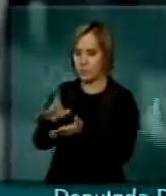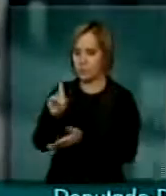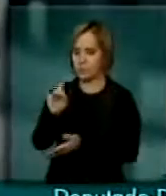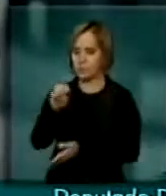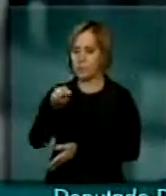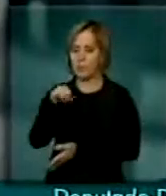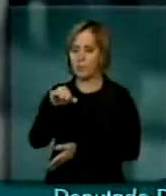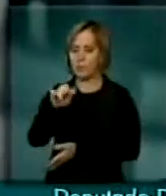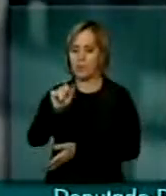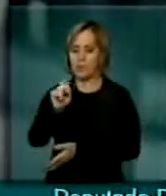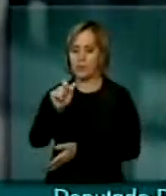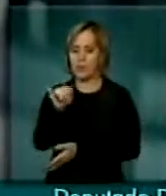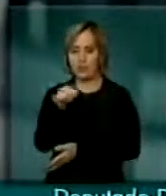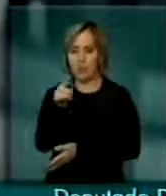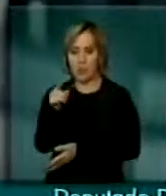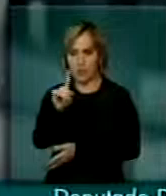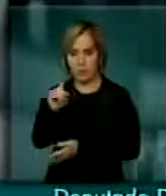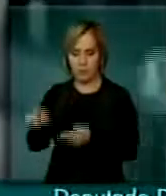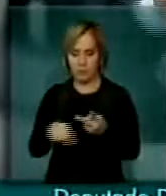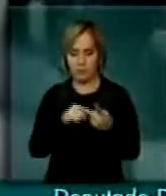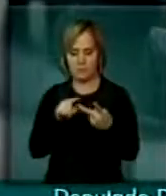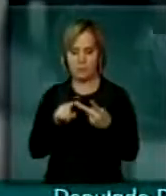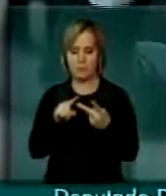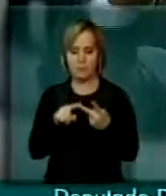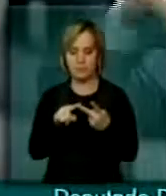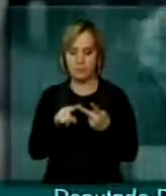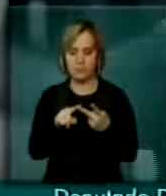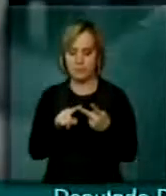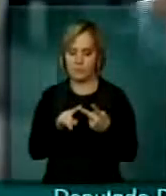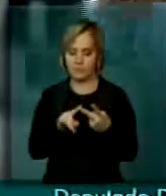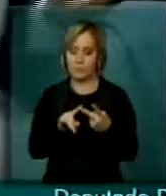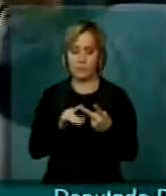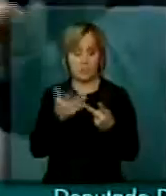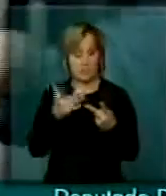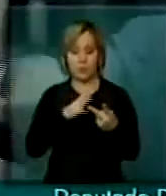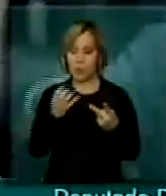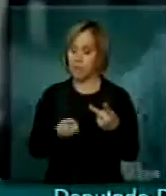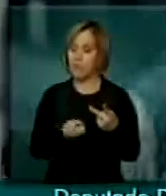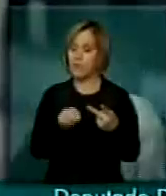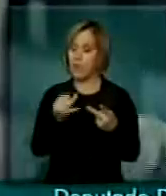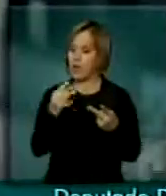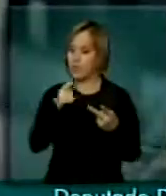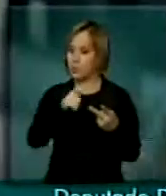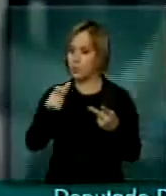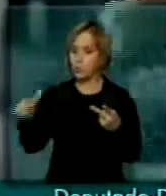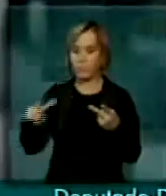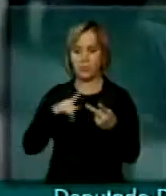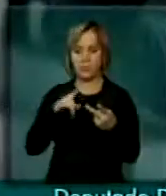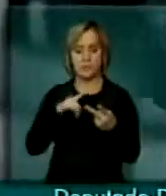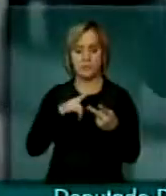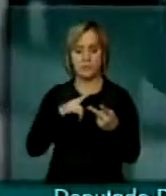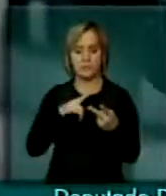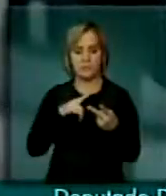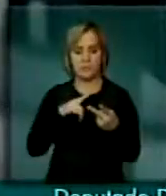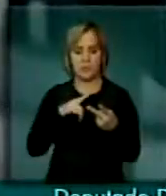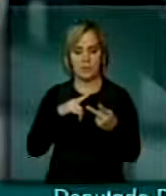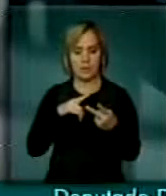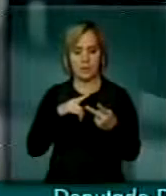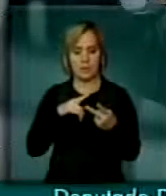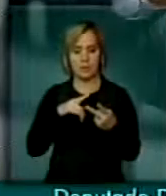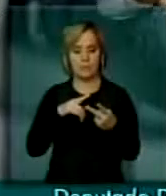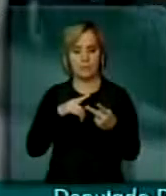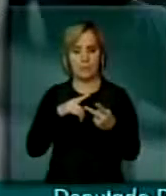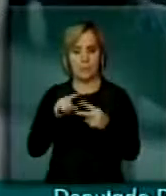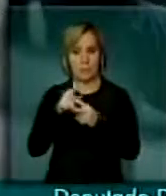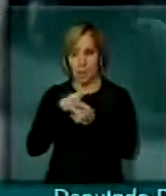dois. Só vai dizer, não, mas já houve, não, em setores está havendo, havendo, mas de forma radical, havendo